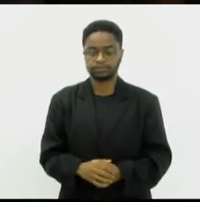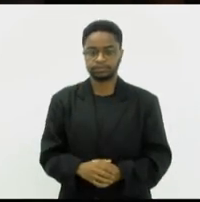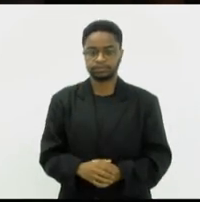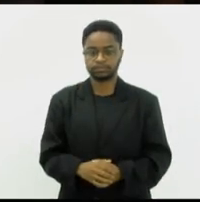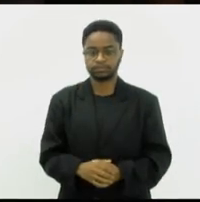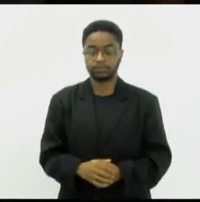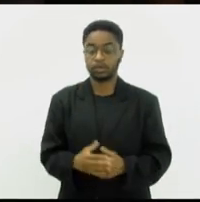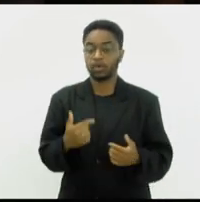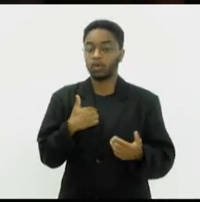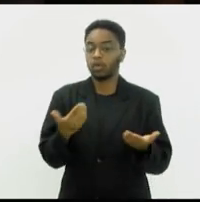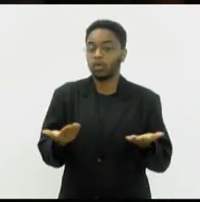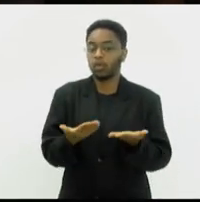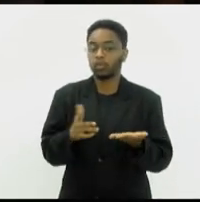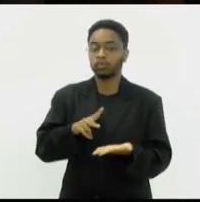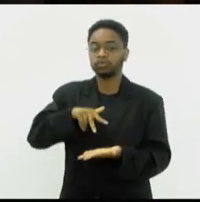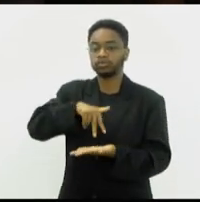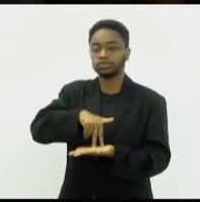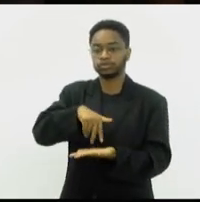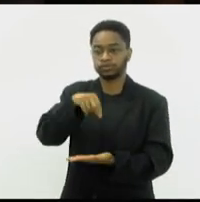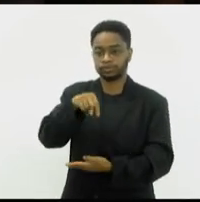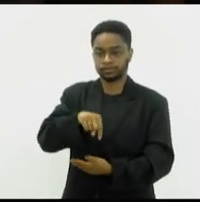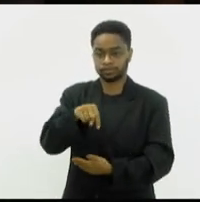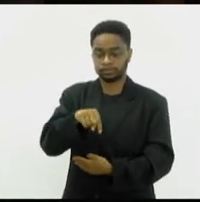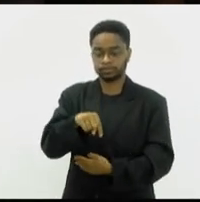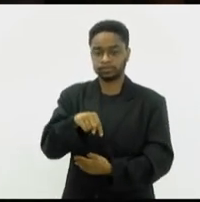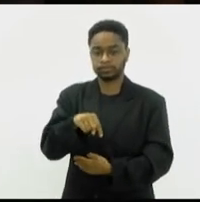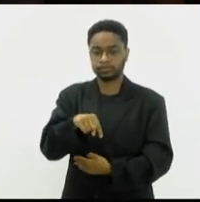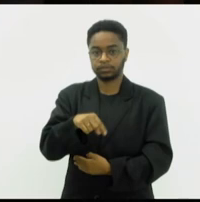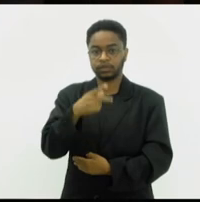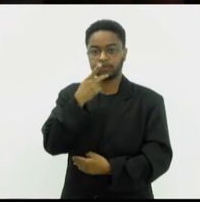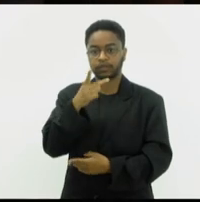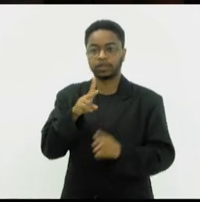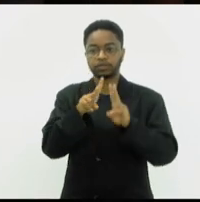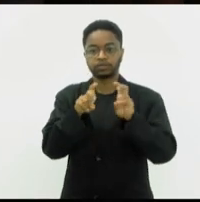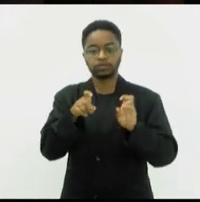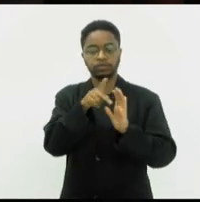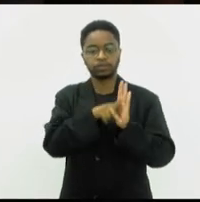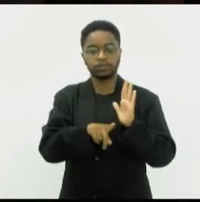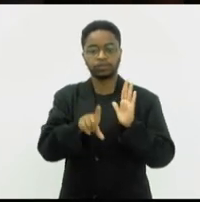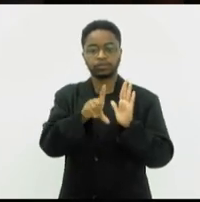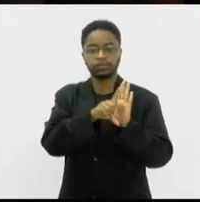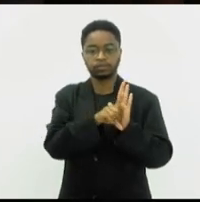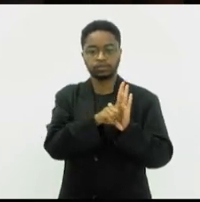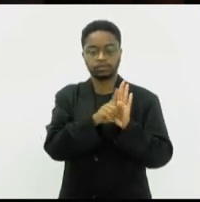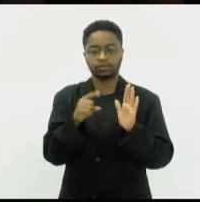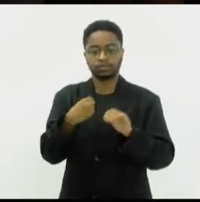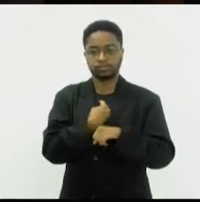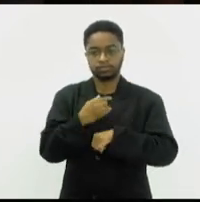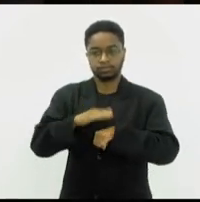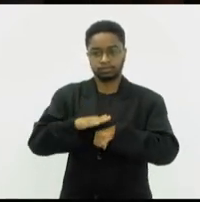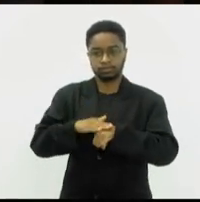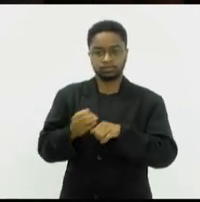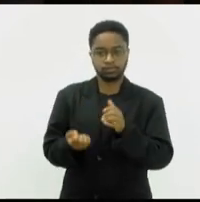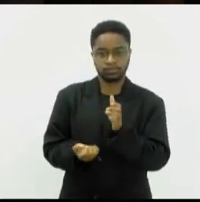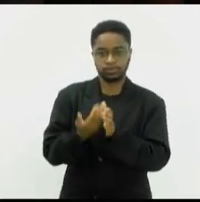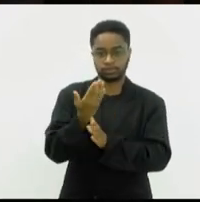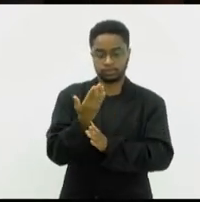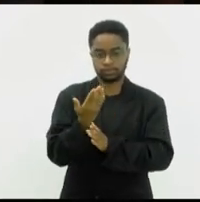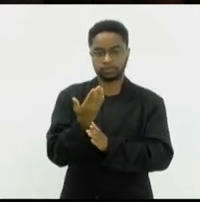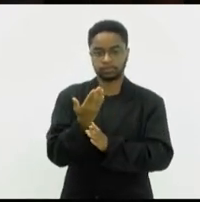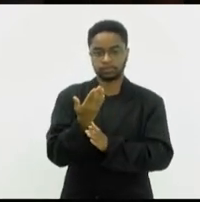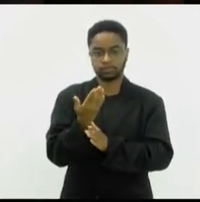venho hoje a essa tribuna a falar de um projeto de lei da nossa autoria que